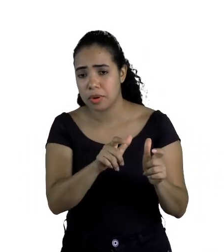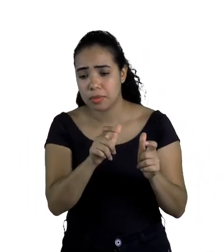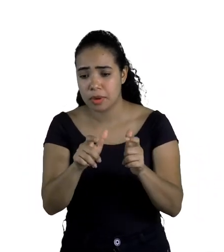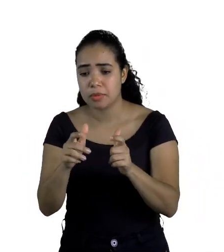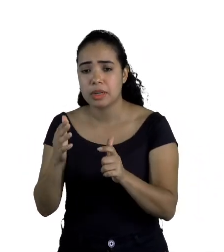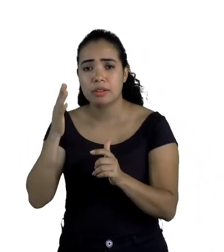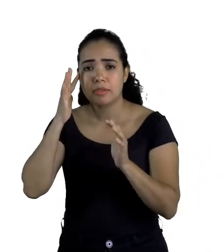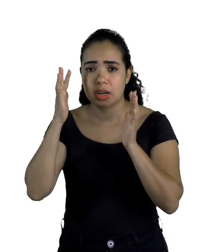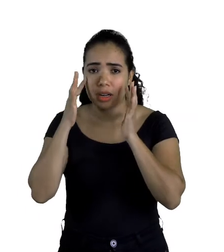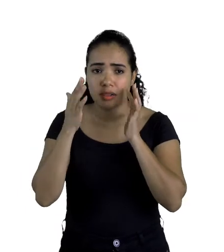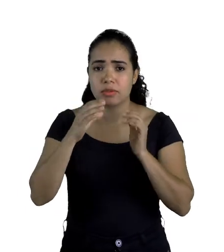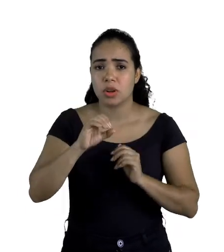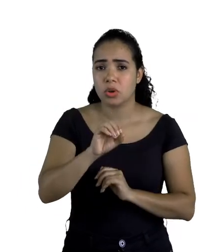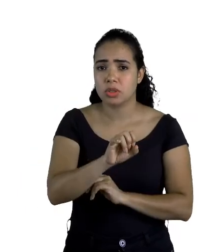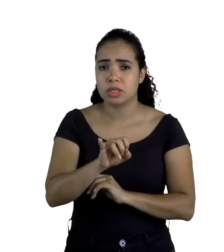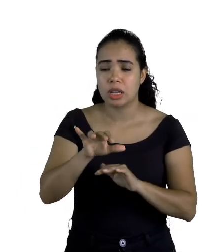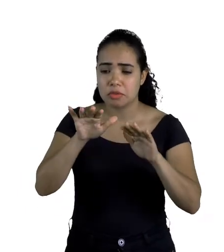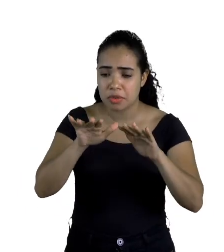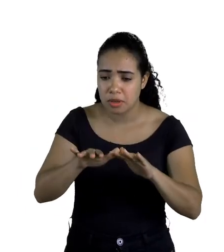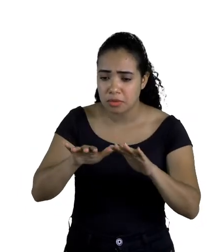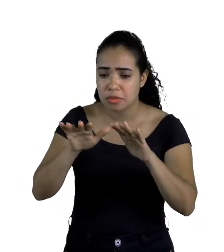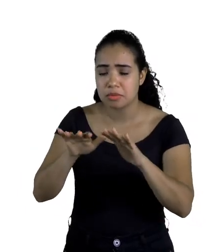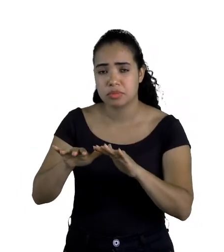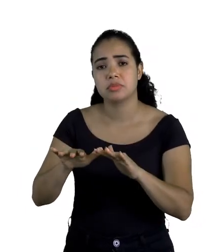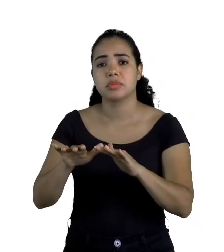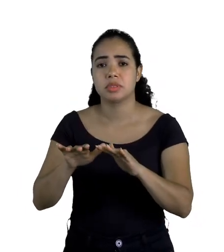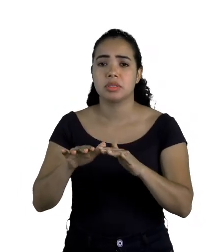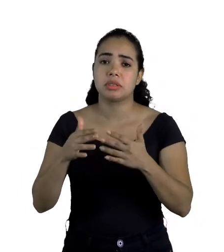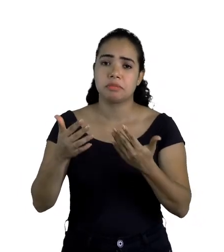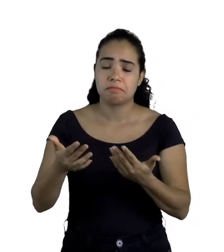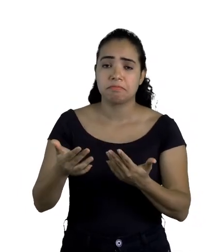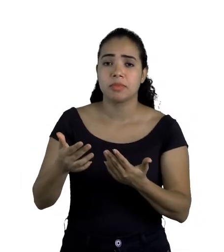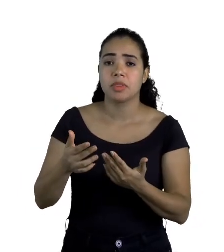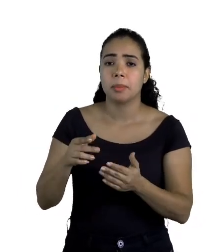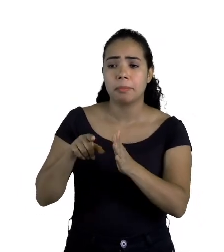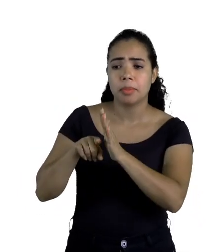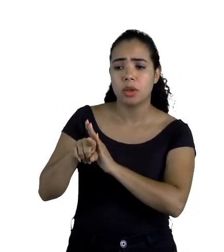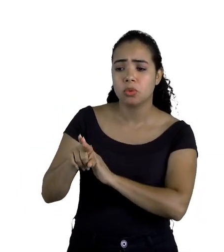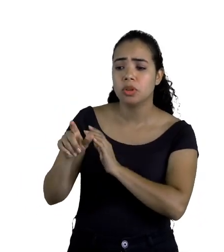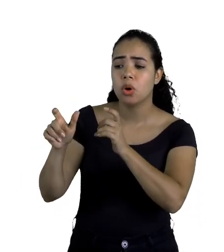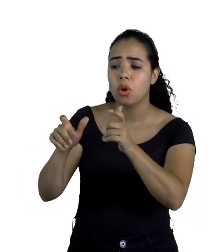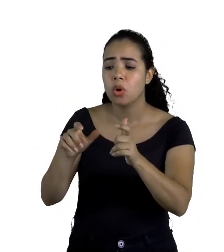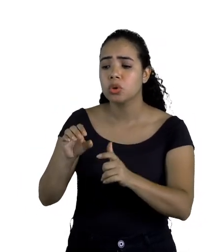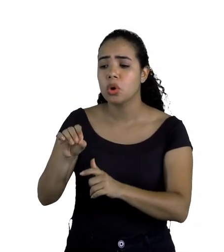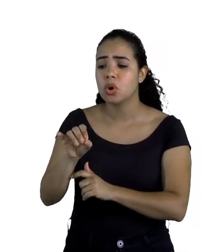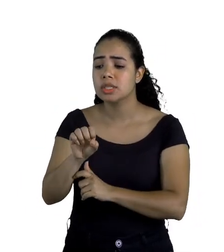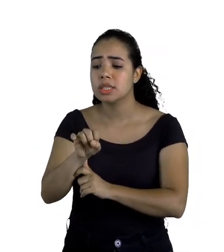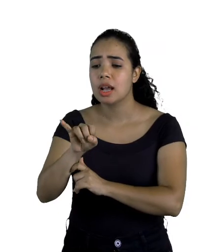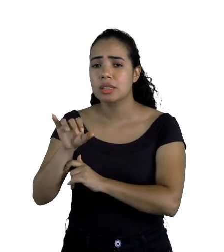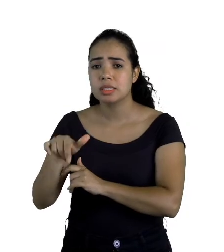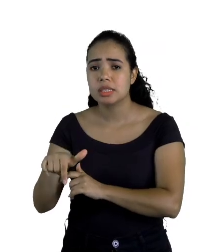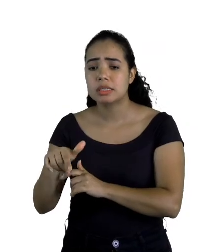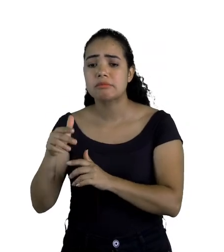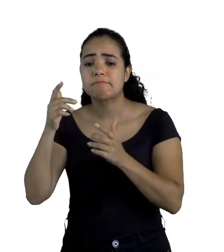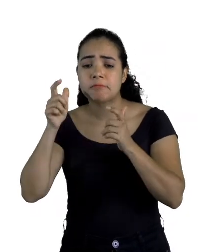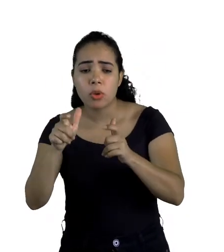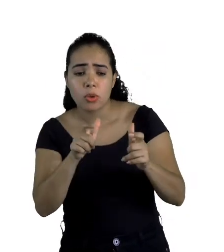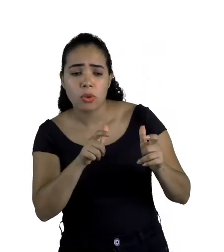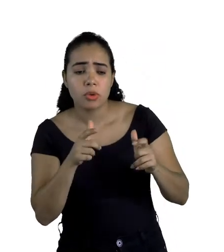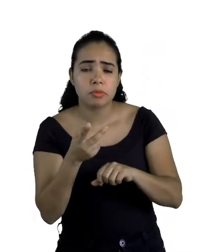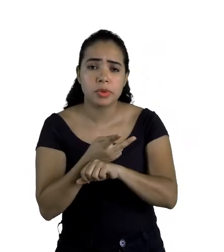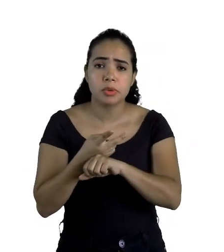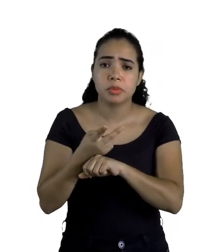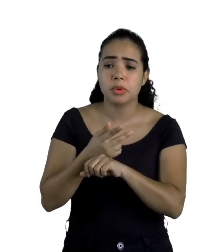de Ossain com muita reverência e dedicação. Perguntavam para onde ele tinha ido, se sabiam onde ele